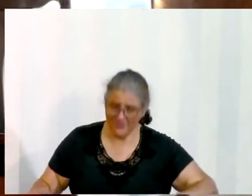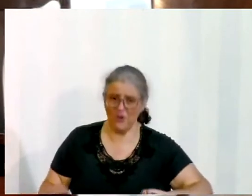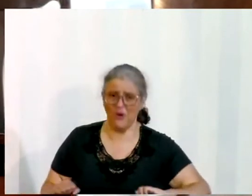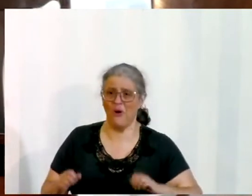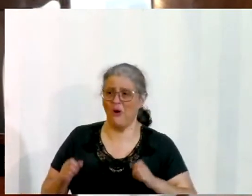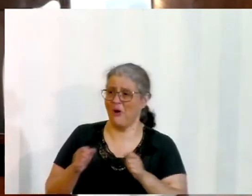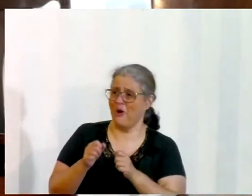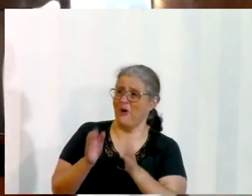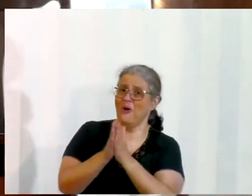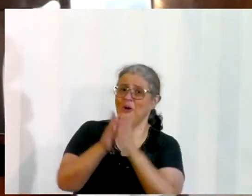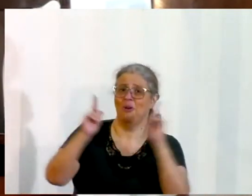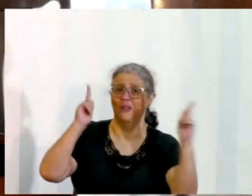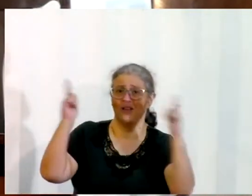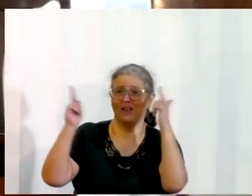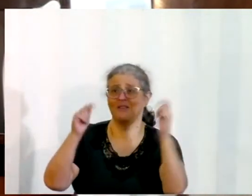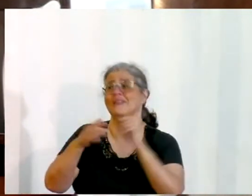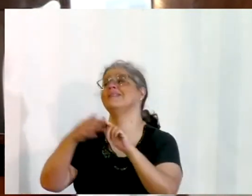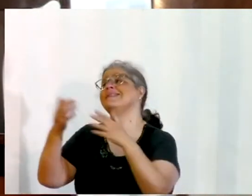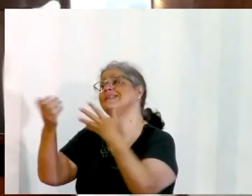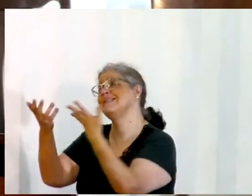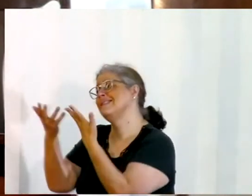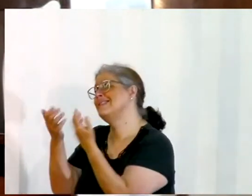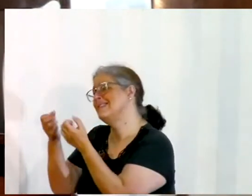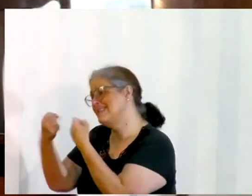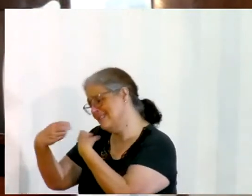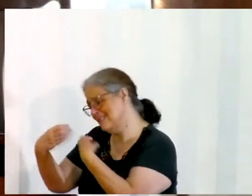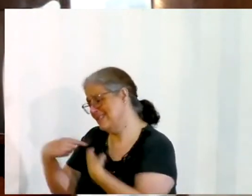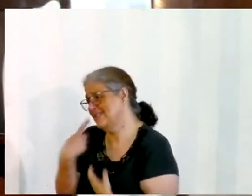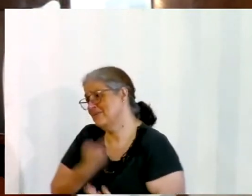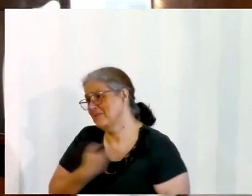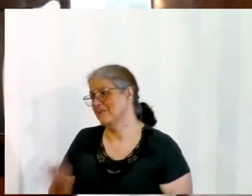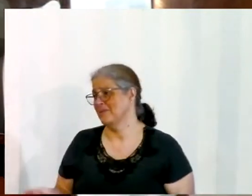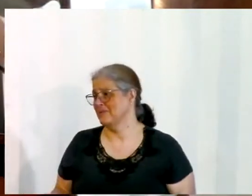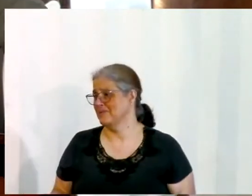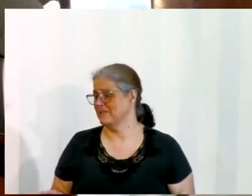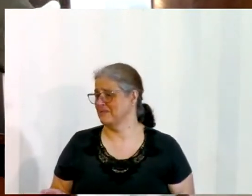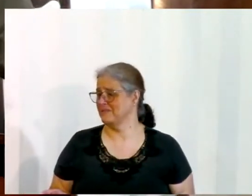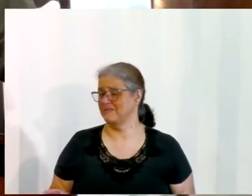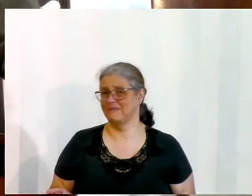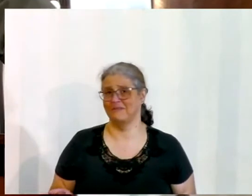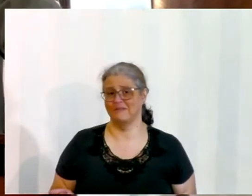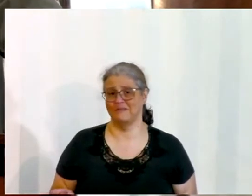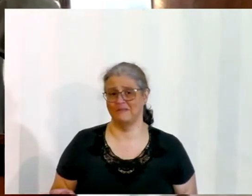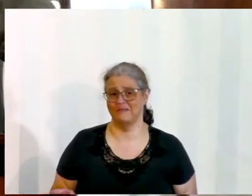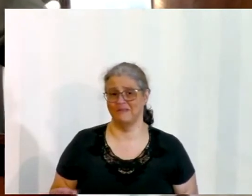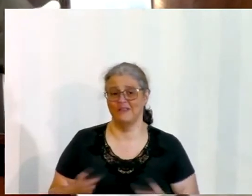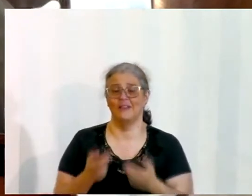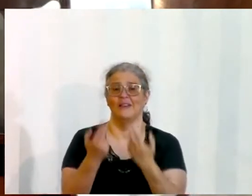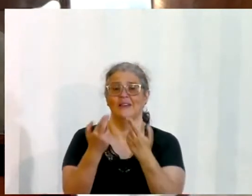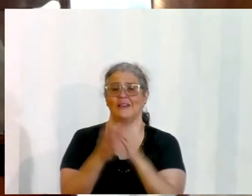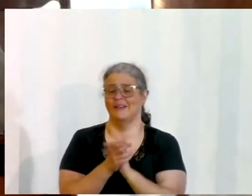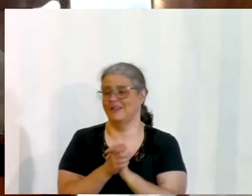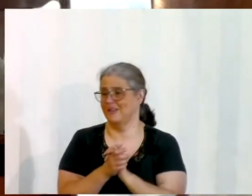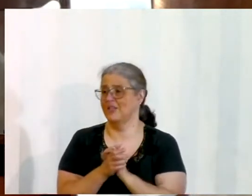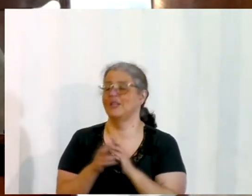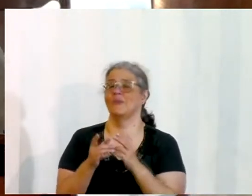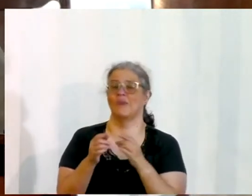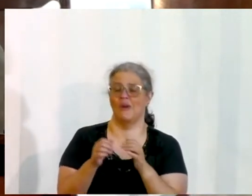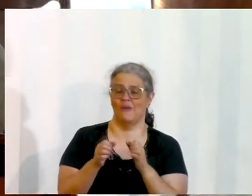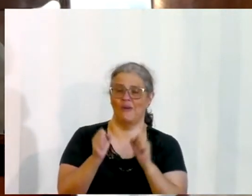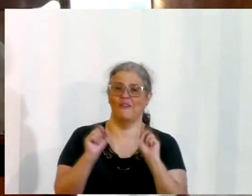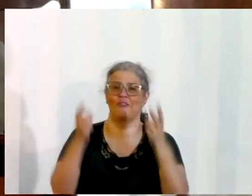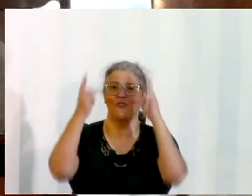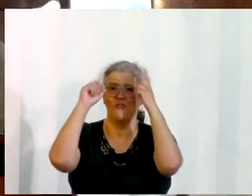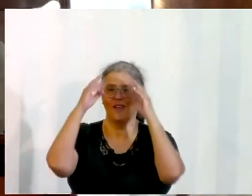o que esse livro está ensinando, praticando, para que nós possamos cumprir como eles fizeram com a festa dos tabernáculos e como eles